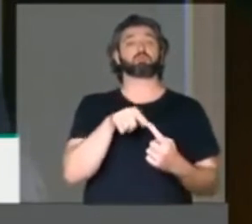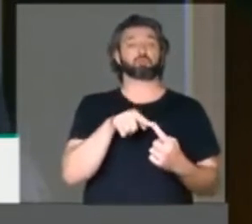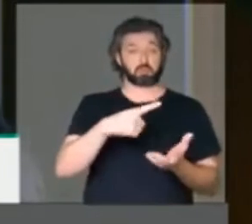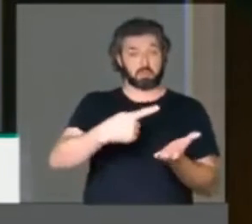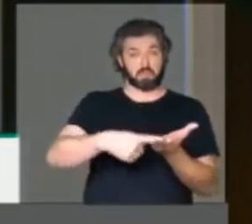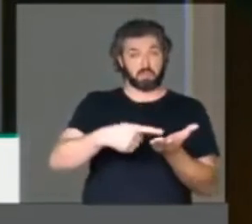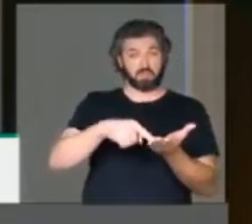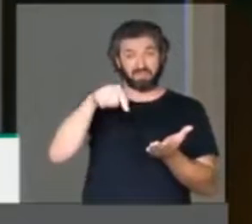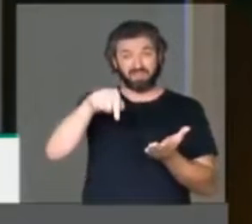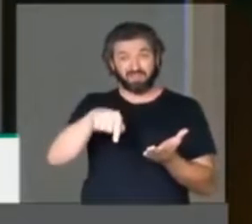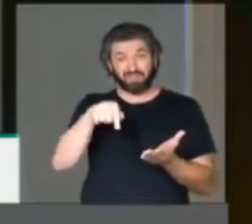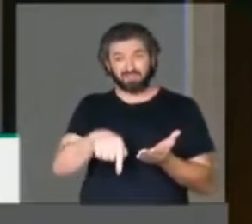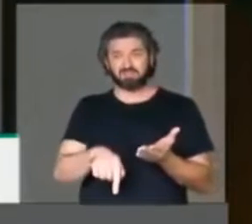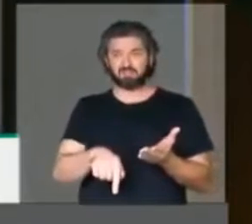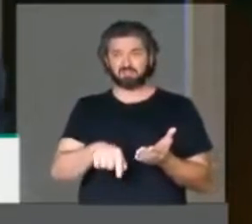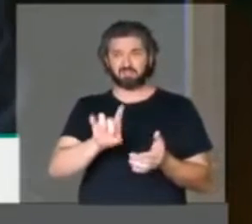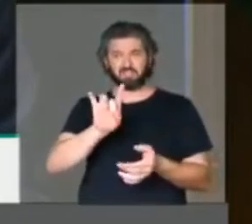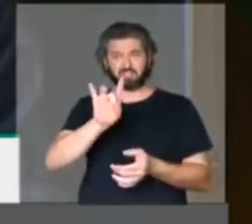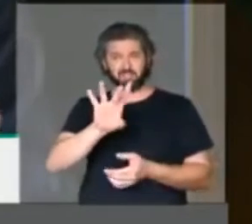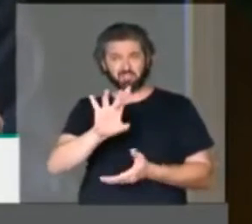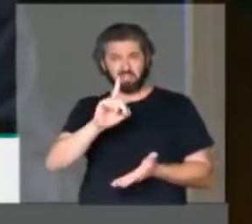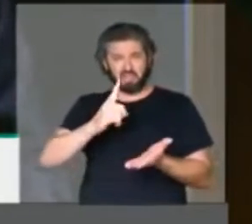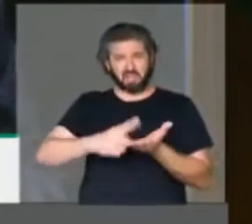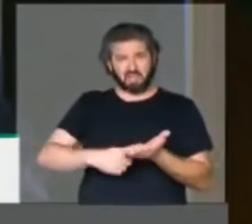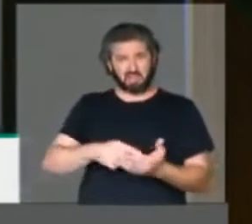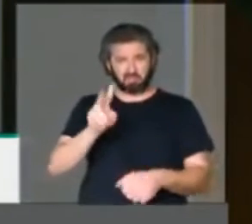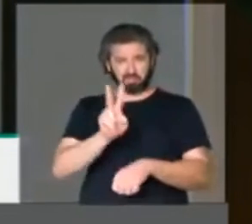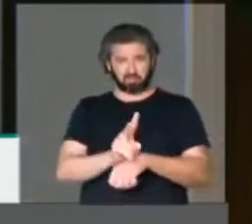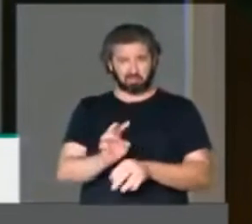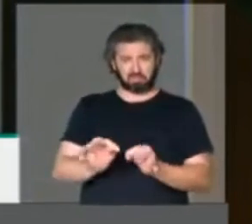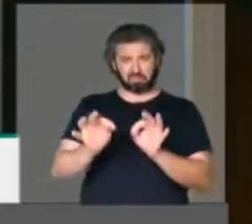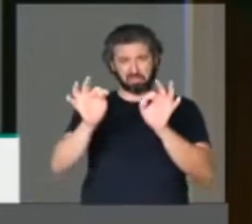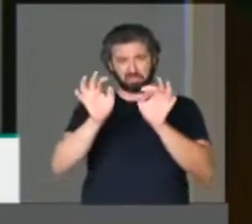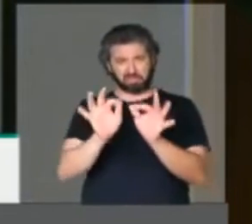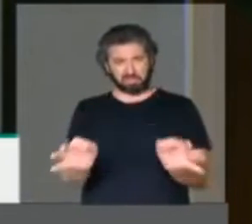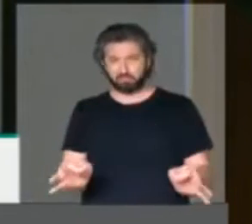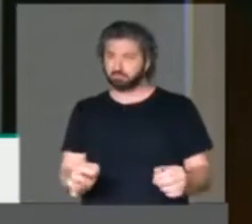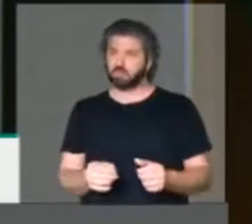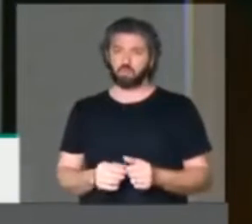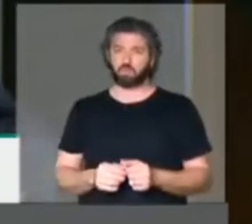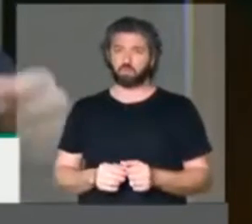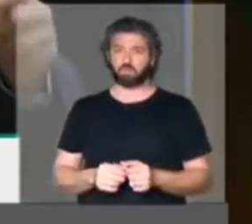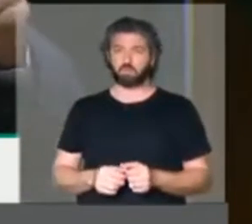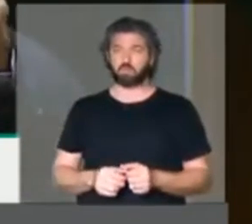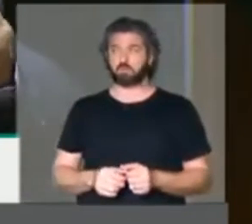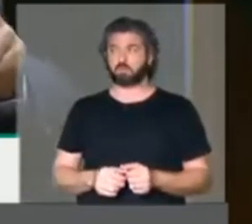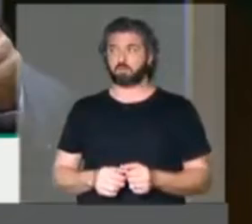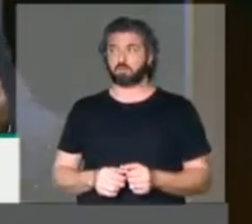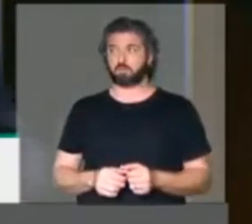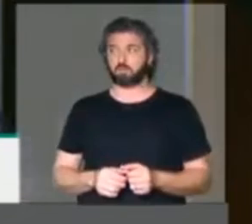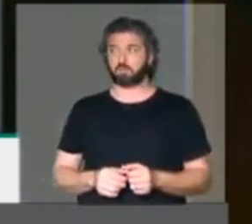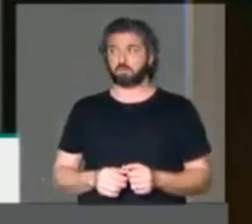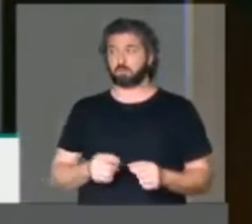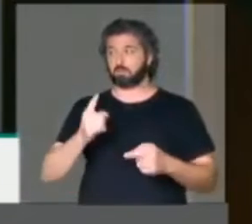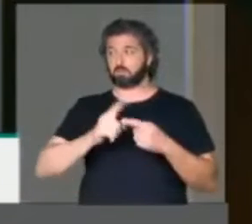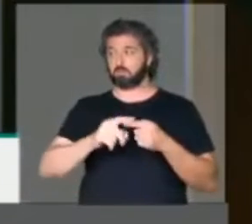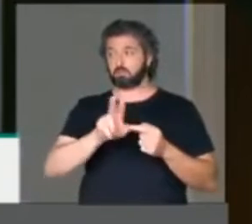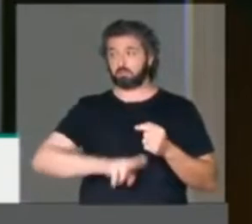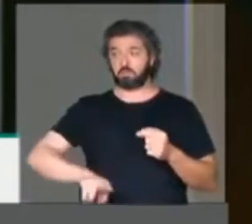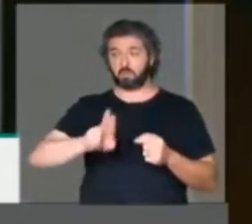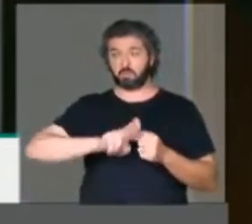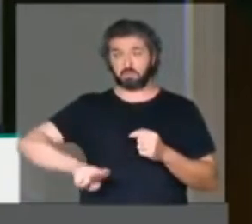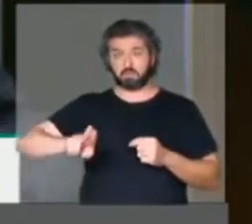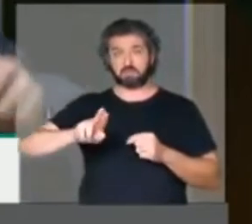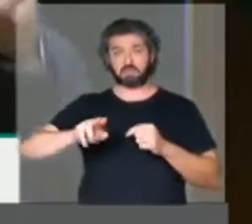acordo não é meramente um acordo de salvaguarda tecnológica. Porque para usar a base de Alcântara,